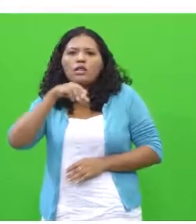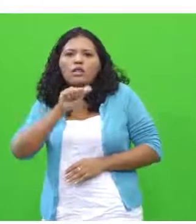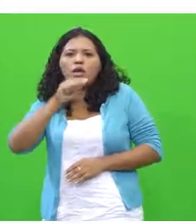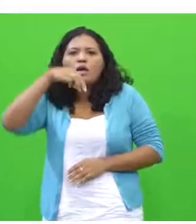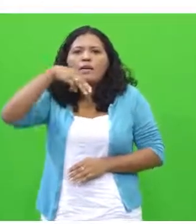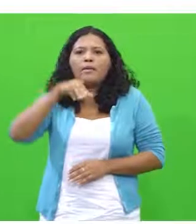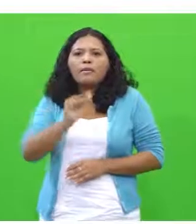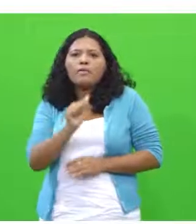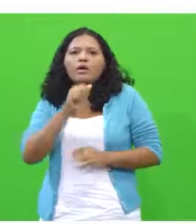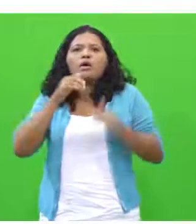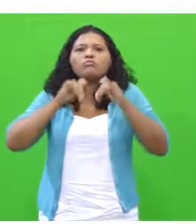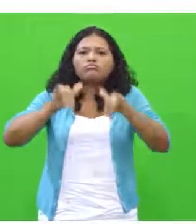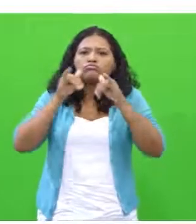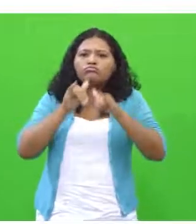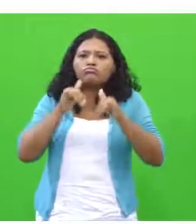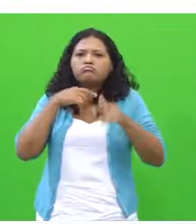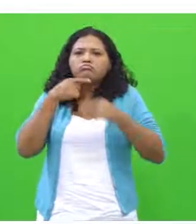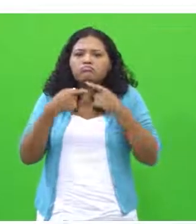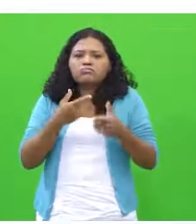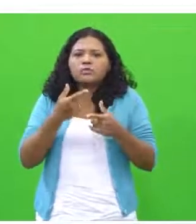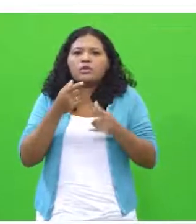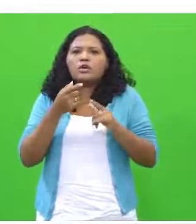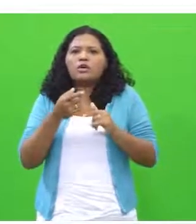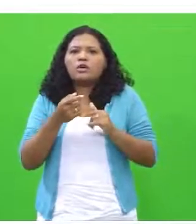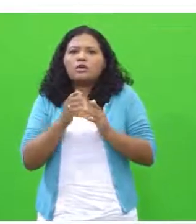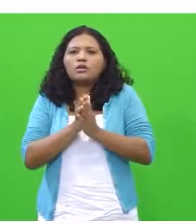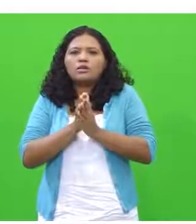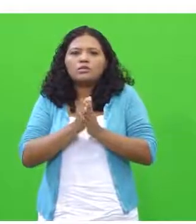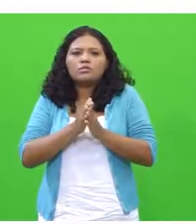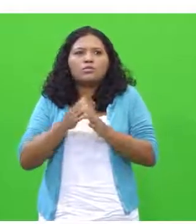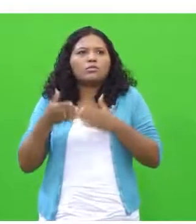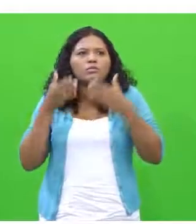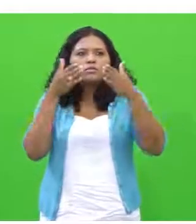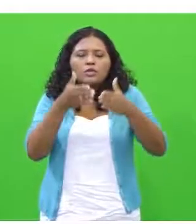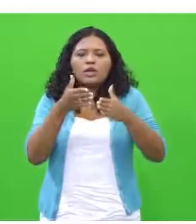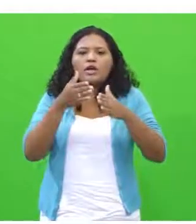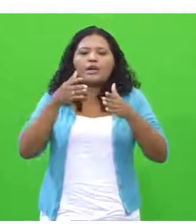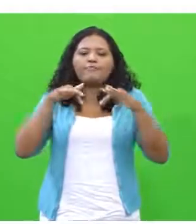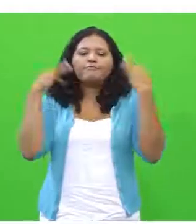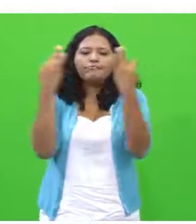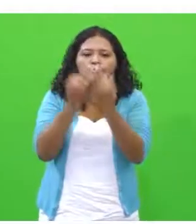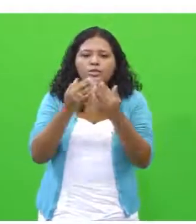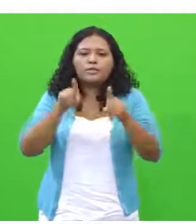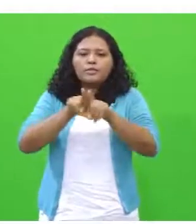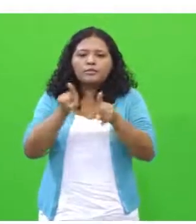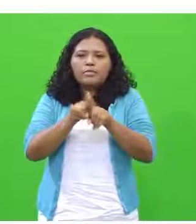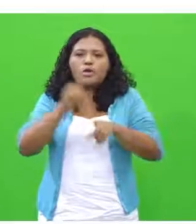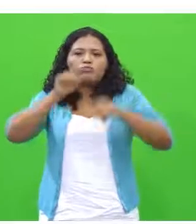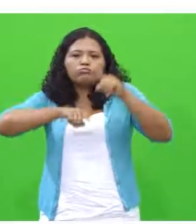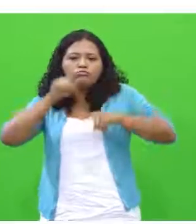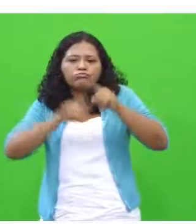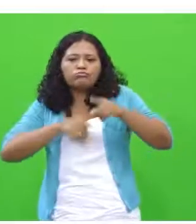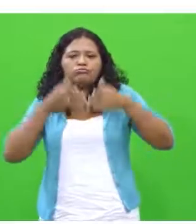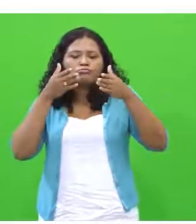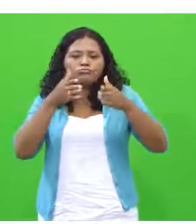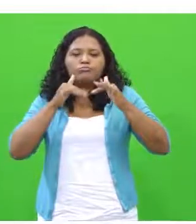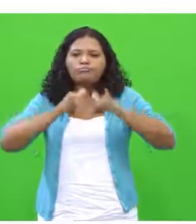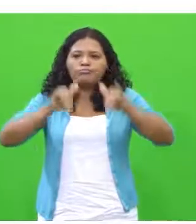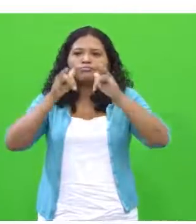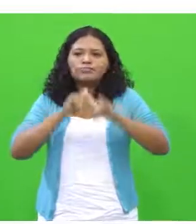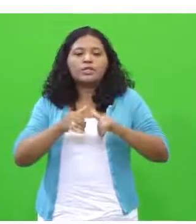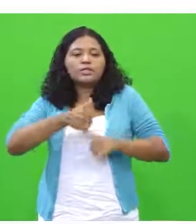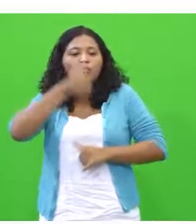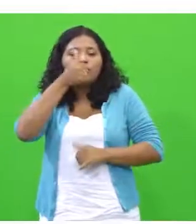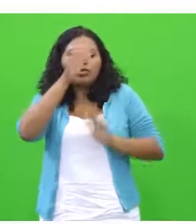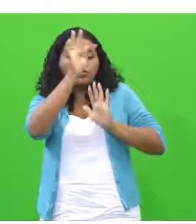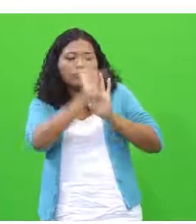sobre a publicidade e para impor a resolução tanto às famílias quanto ao mercado publicitário. Esse é o primeiro texto. Ainda